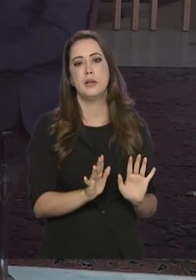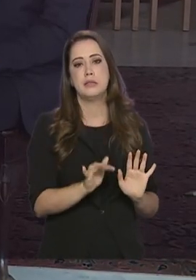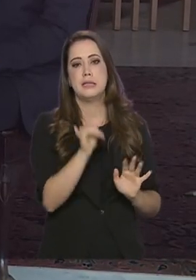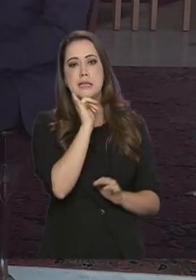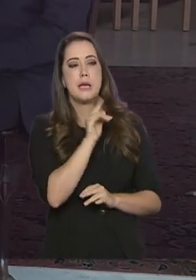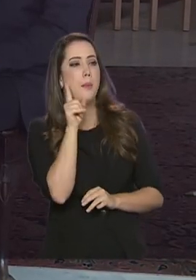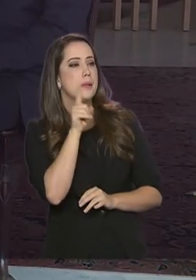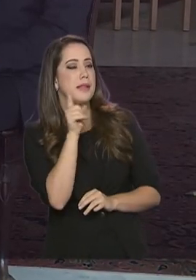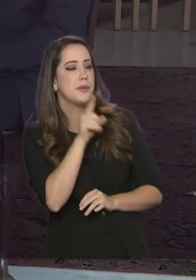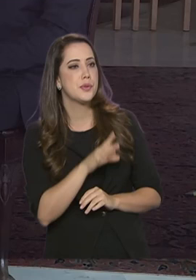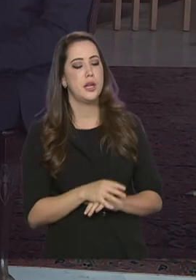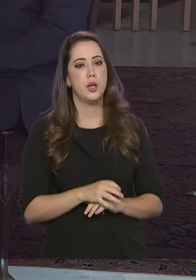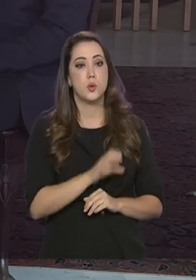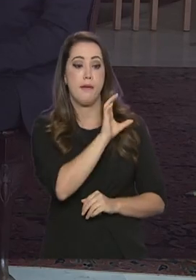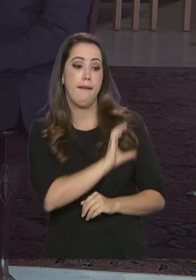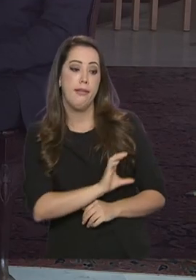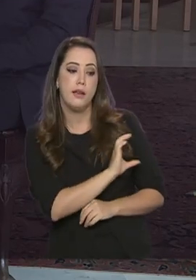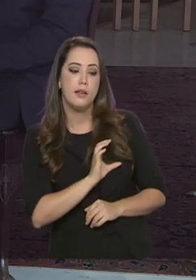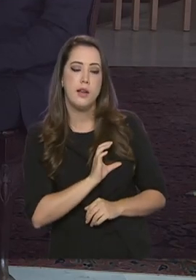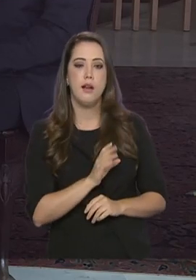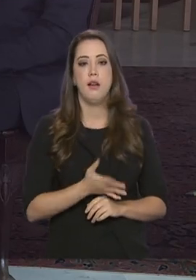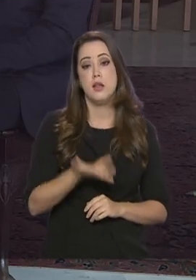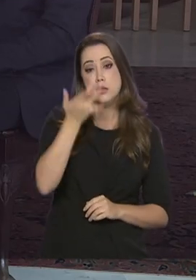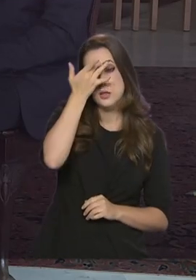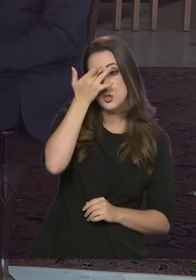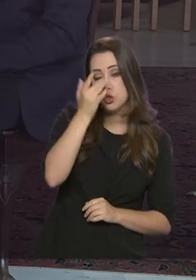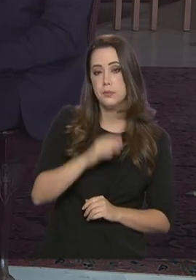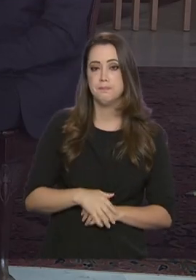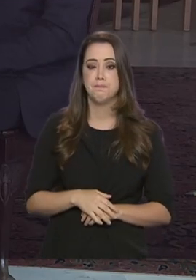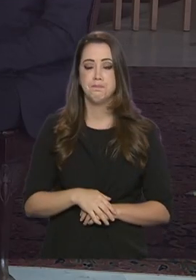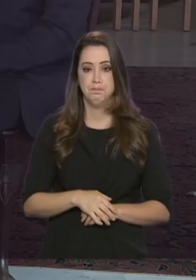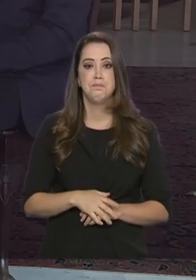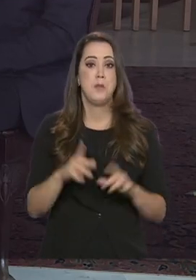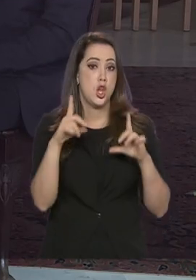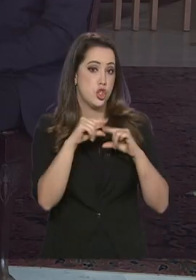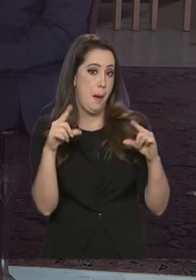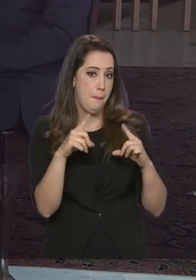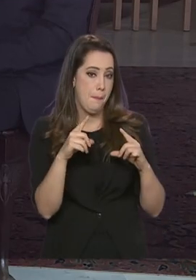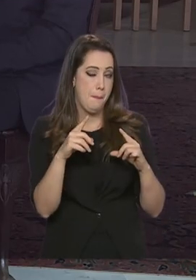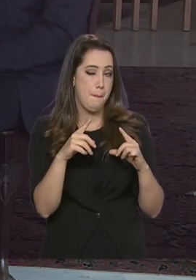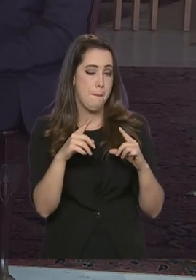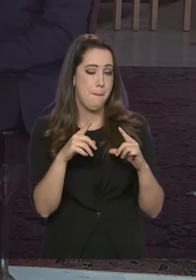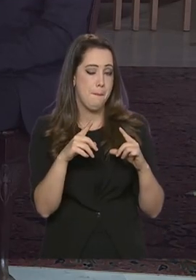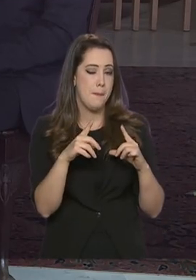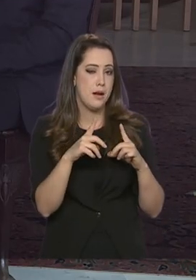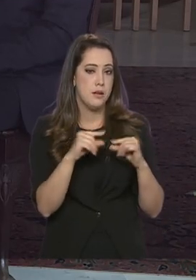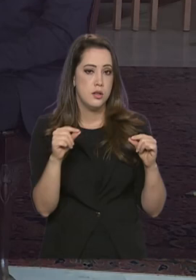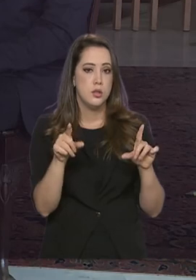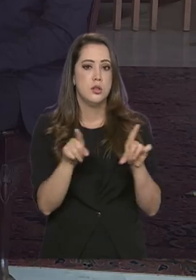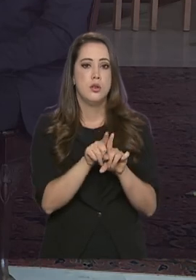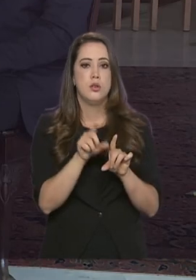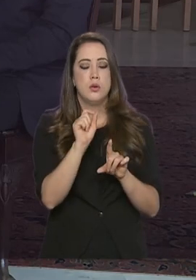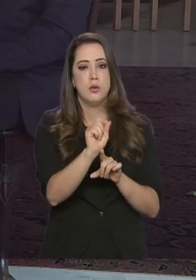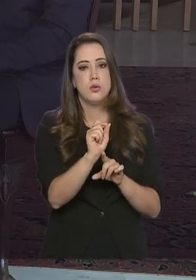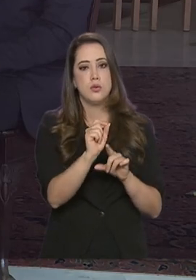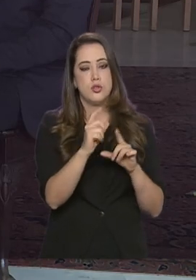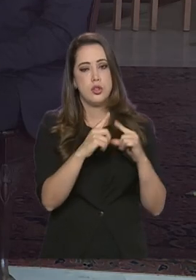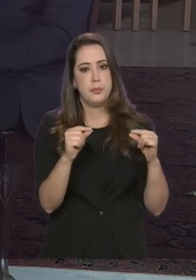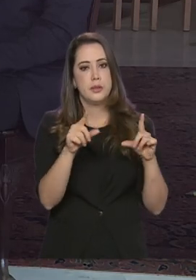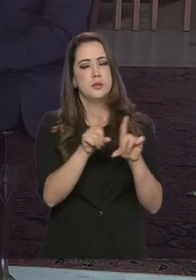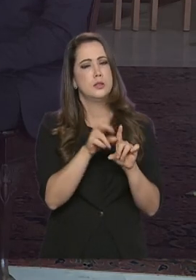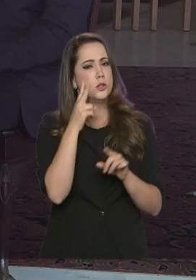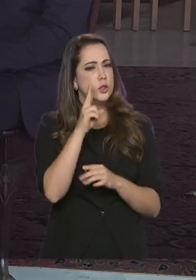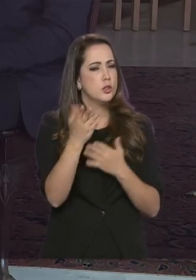os Estados Unidos, com o Canadá, com o Índia, Japão, Austrália. Você nota que a qualidade da nossa relação do Brasil com a China é